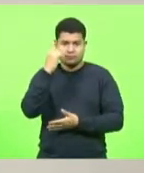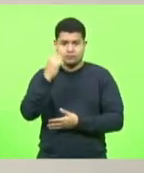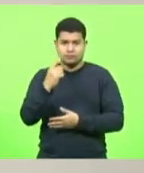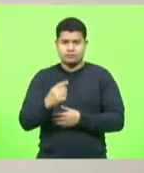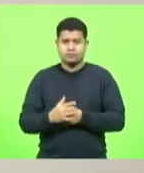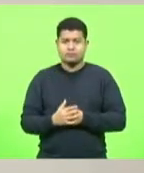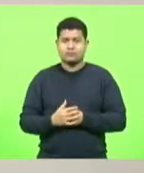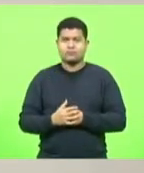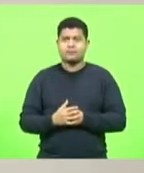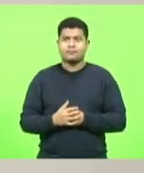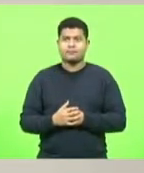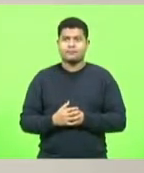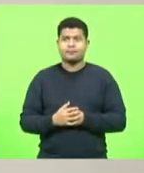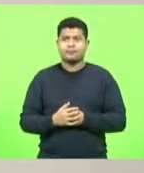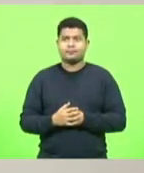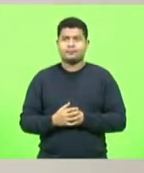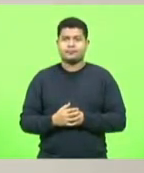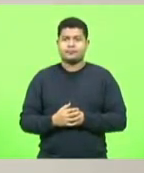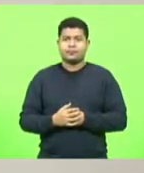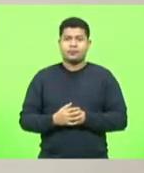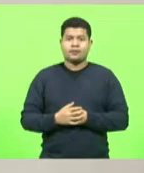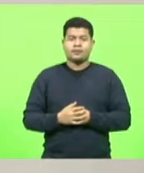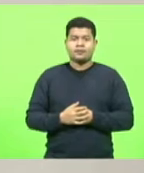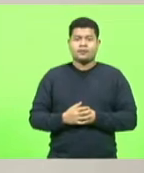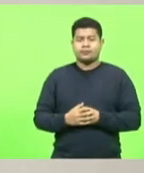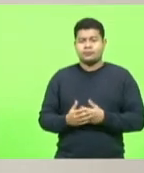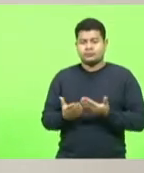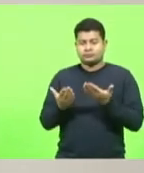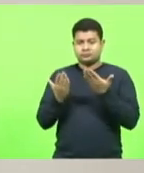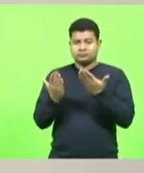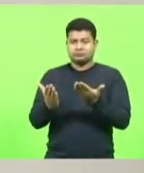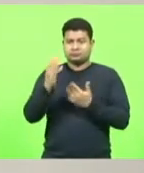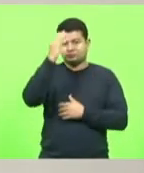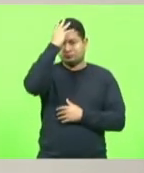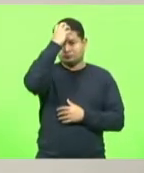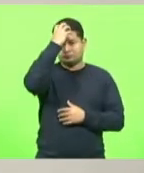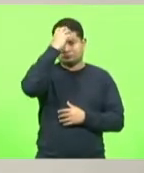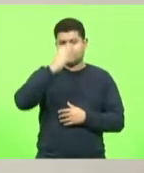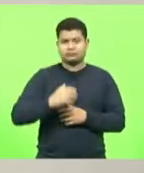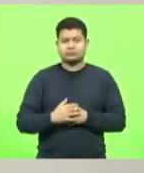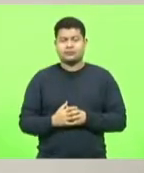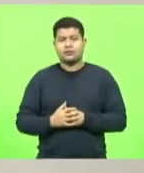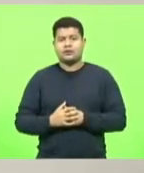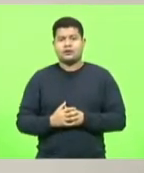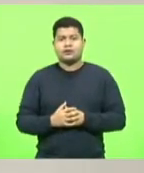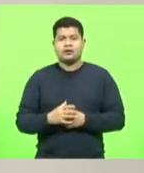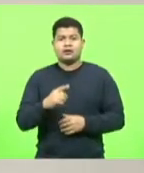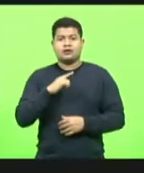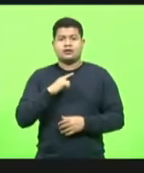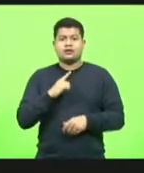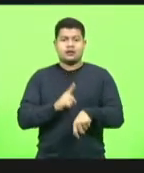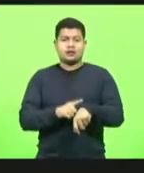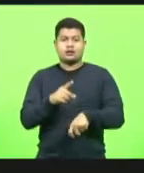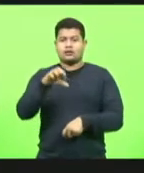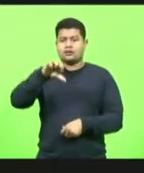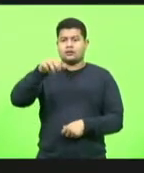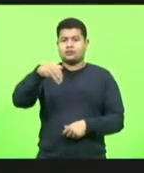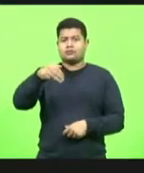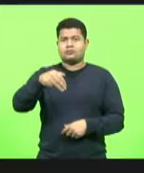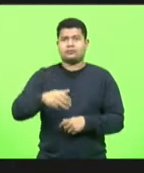Senhor presidente, gostaria, deputado Ismael. Pois não, deputado Ismael. Vossa Excelência terá nove minutos.